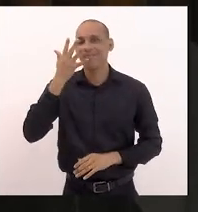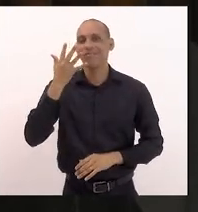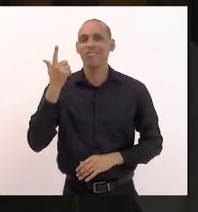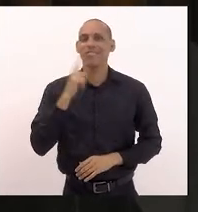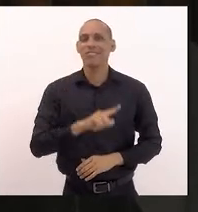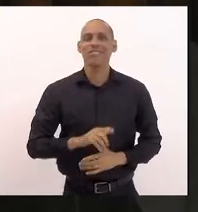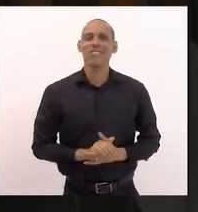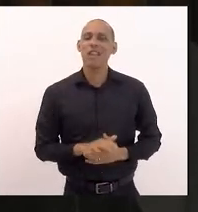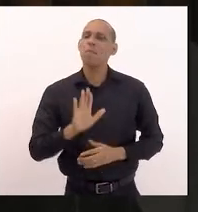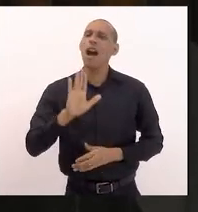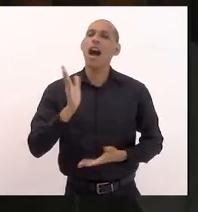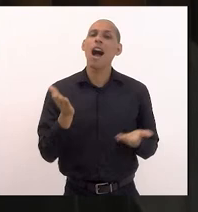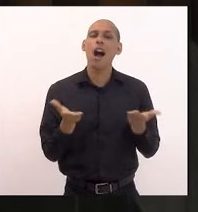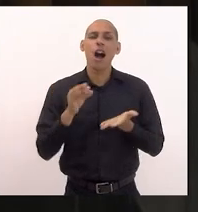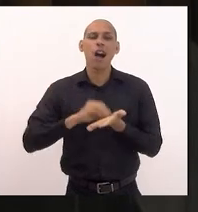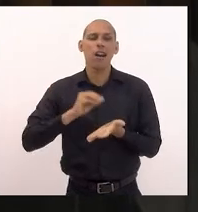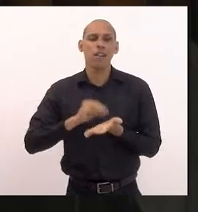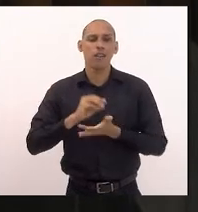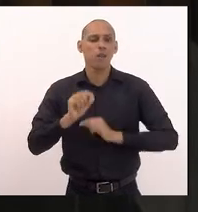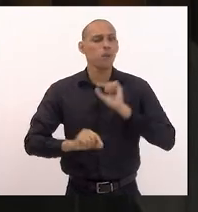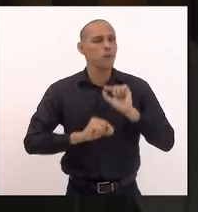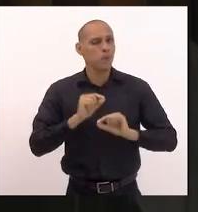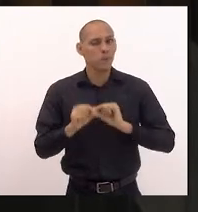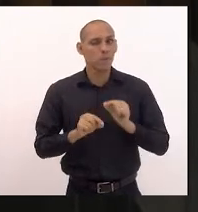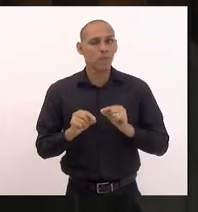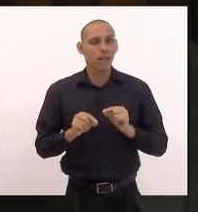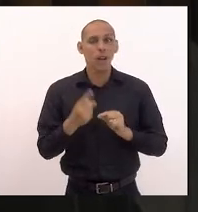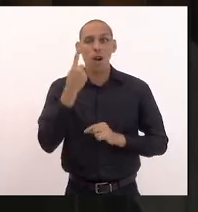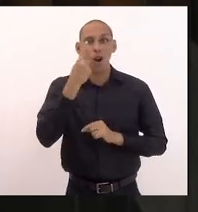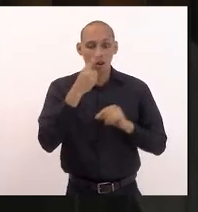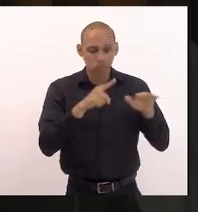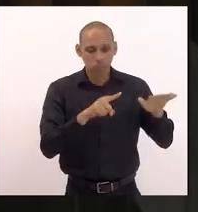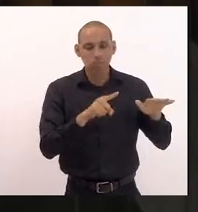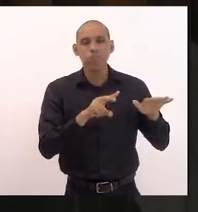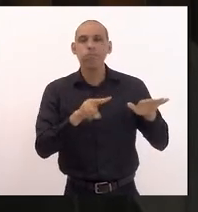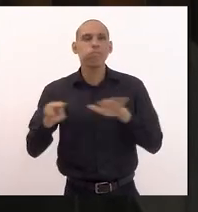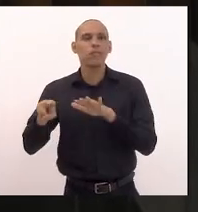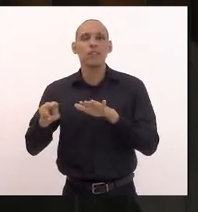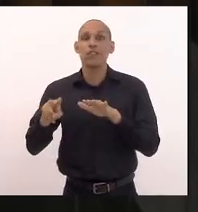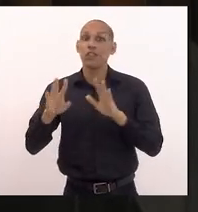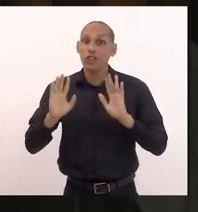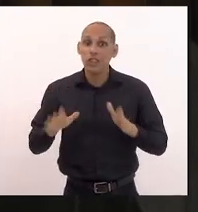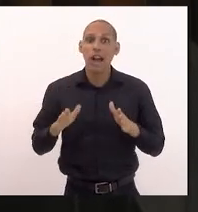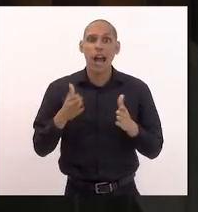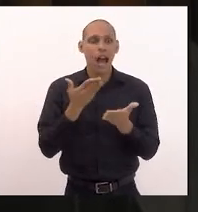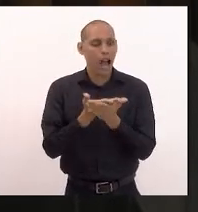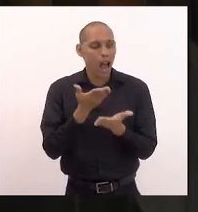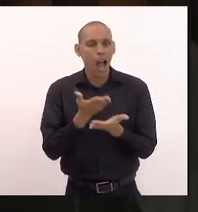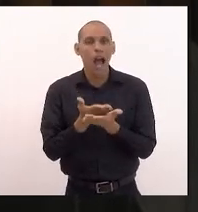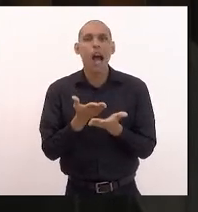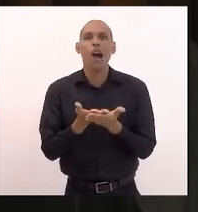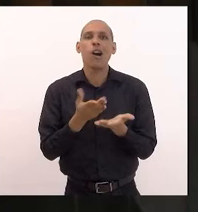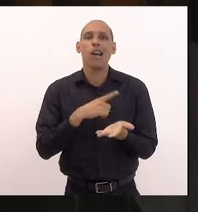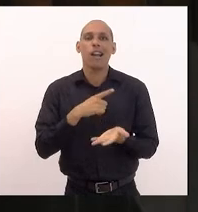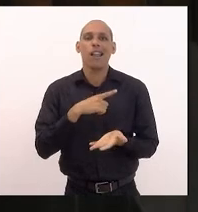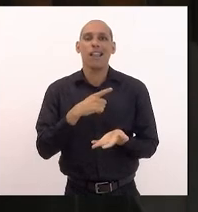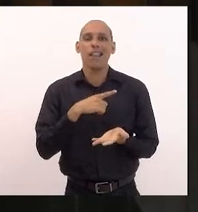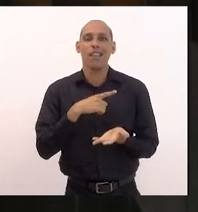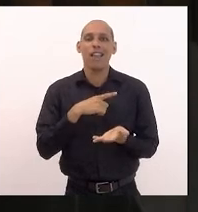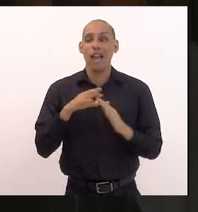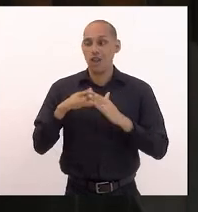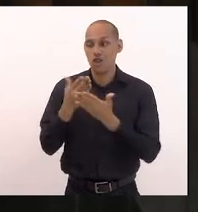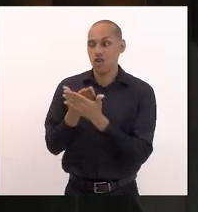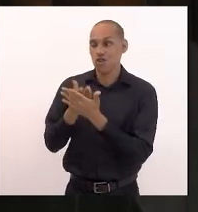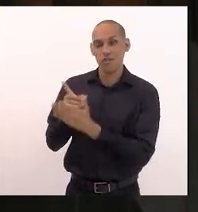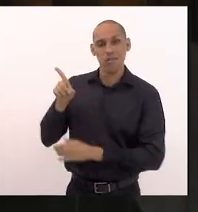o que está pendente e já tem uma semana que as aulas já começaram essa escola ela